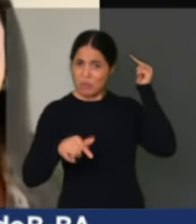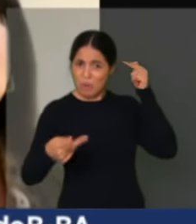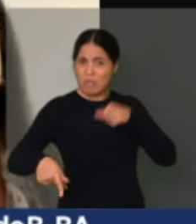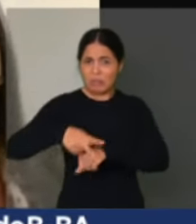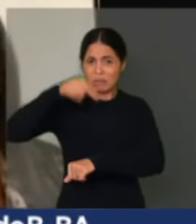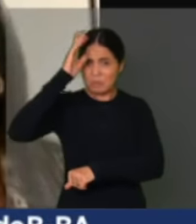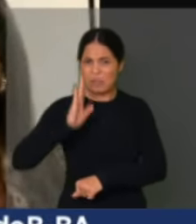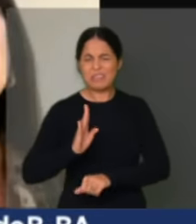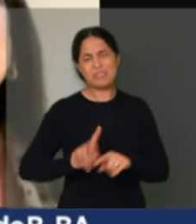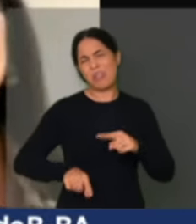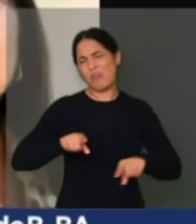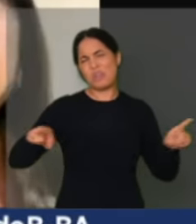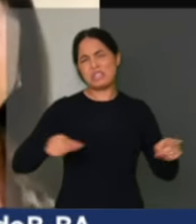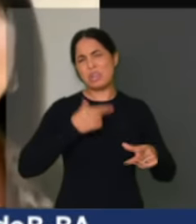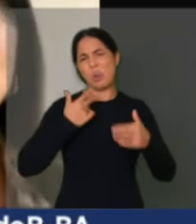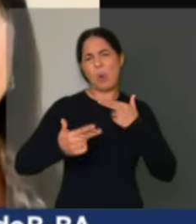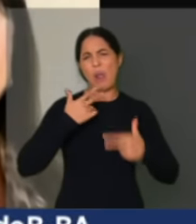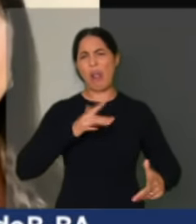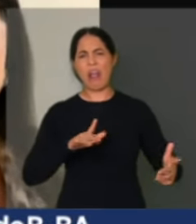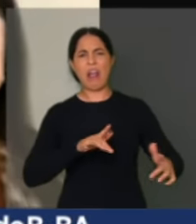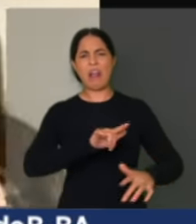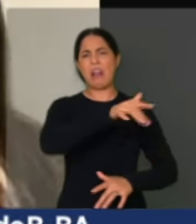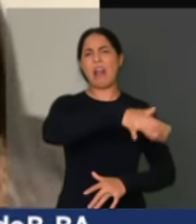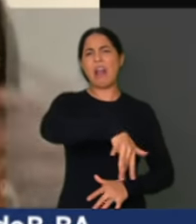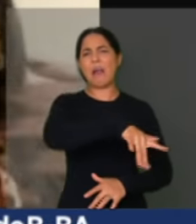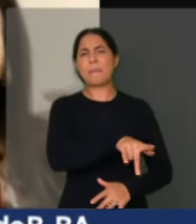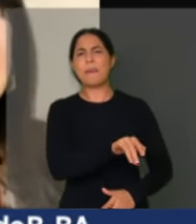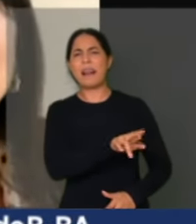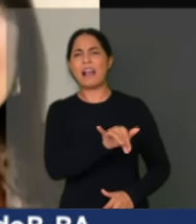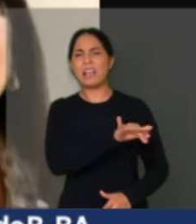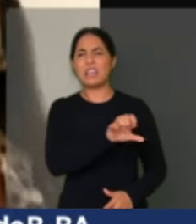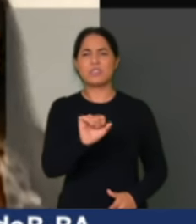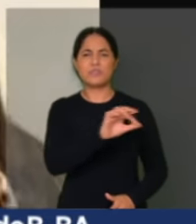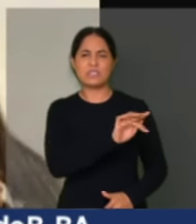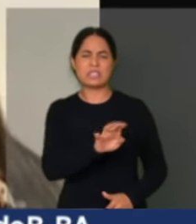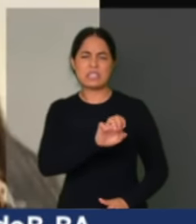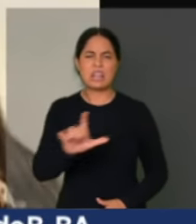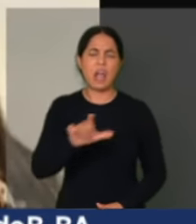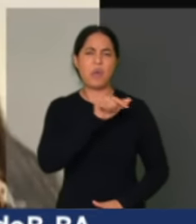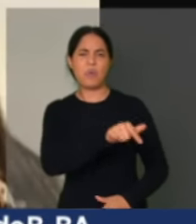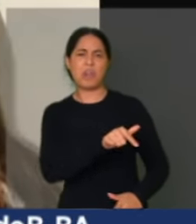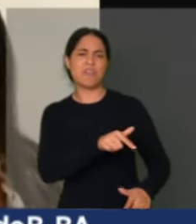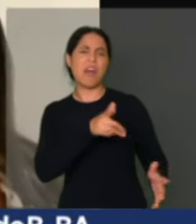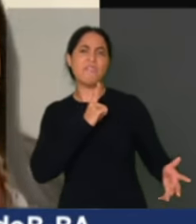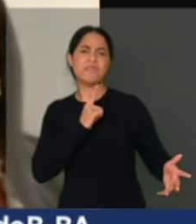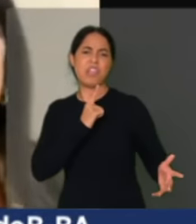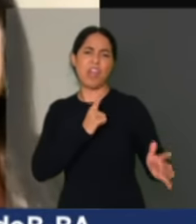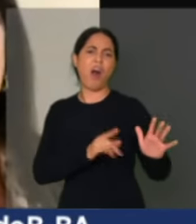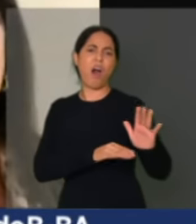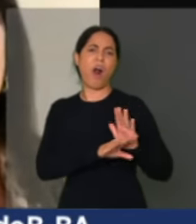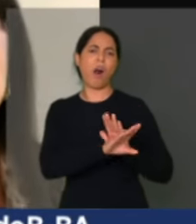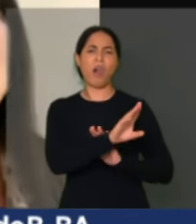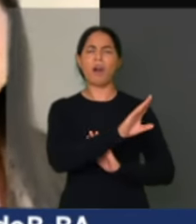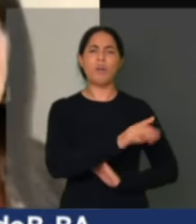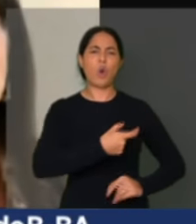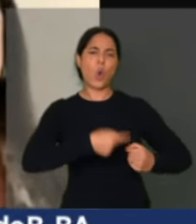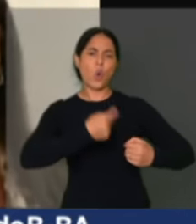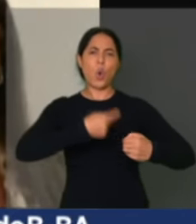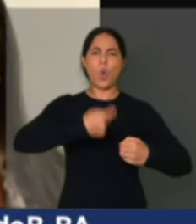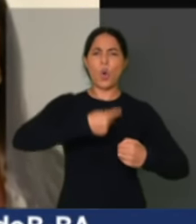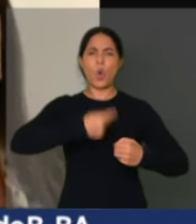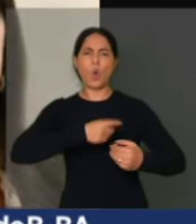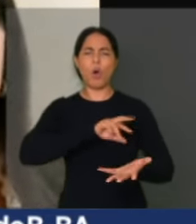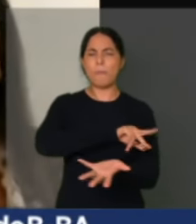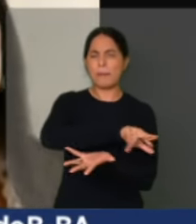offshores, pode conhecer de paraísos fiscais, onde lucrou bilhões durante a pandemia. Aliás, o ministro Paulo